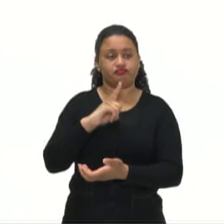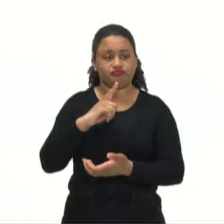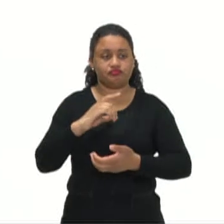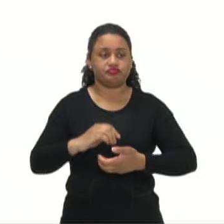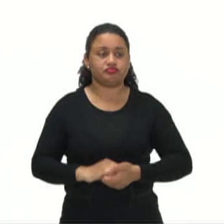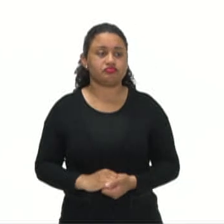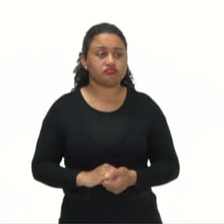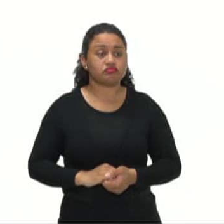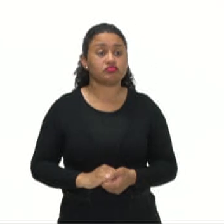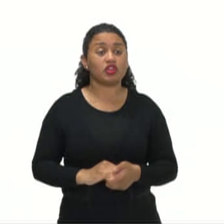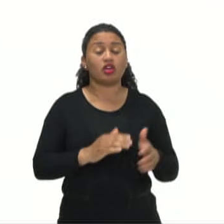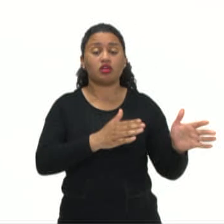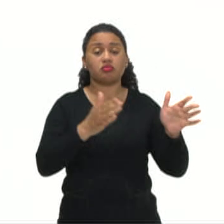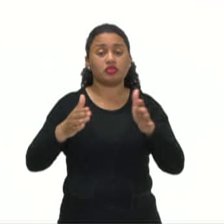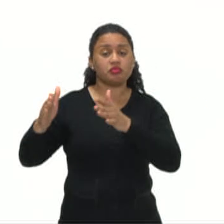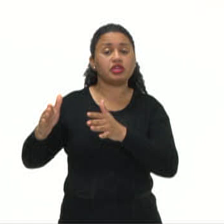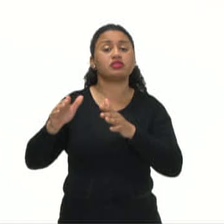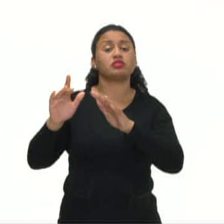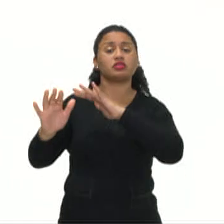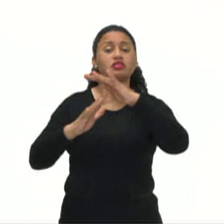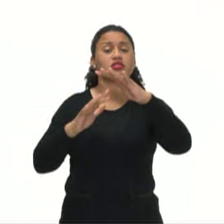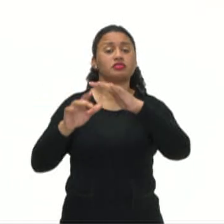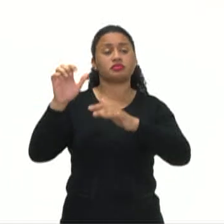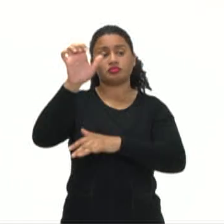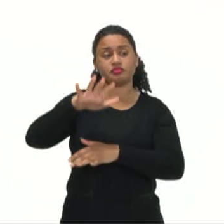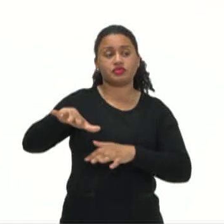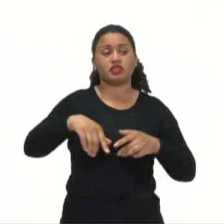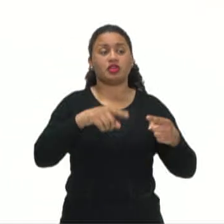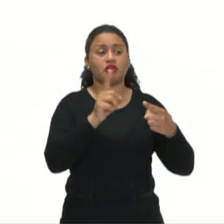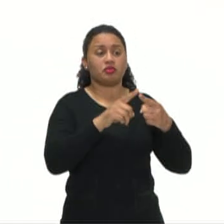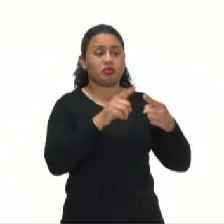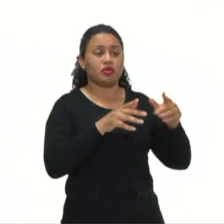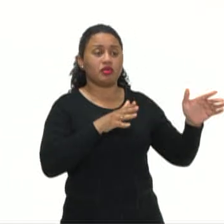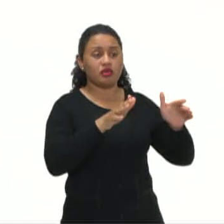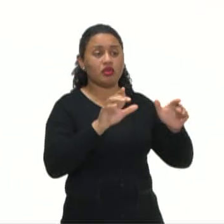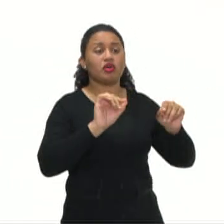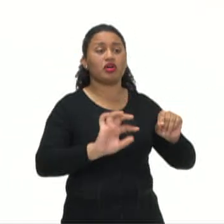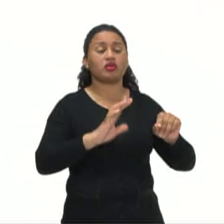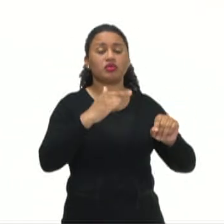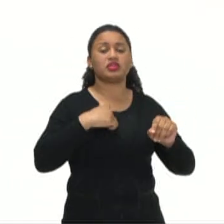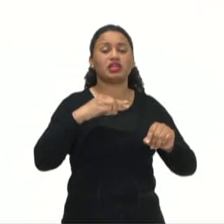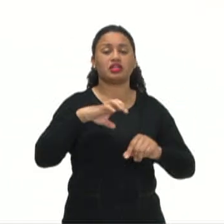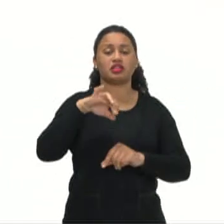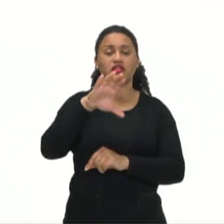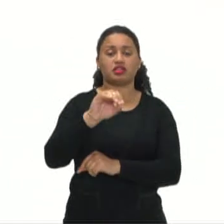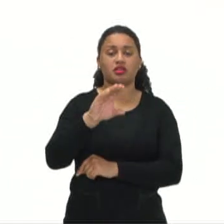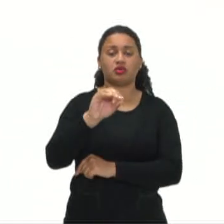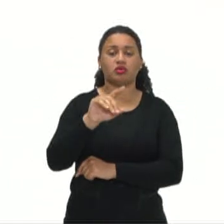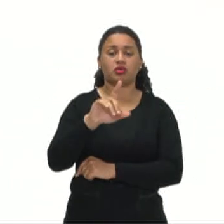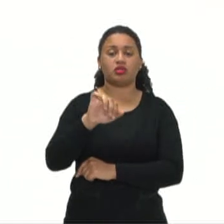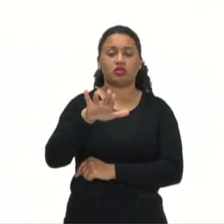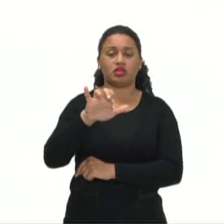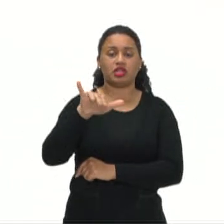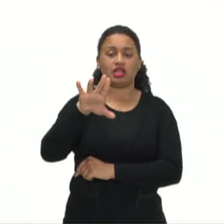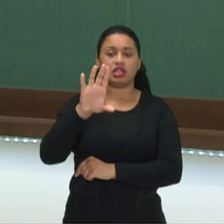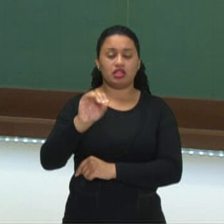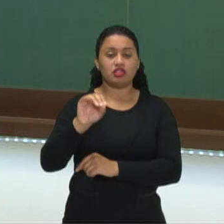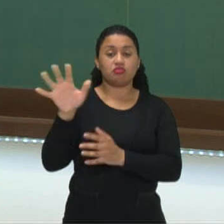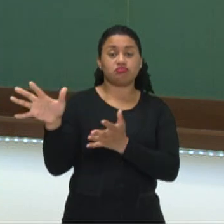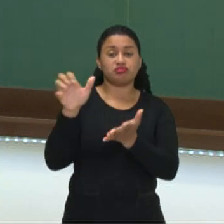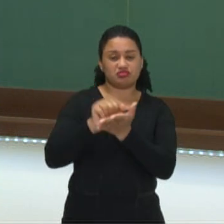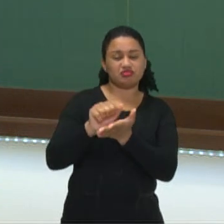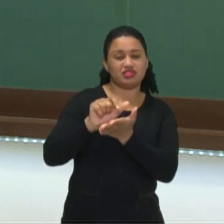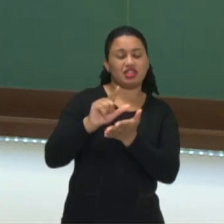Diferentes momentos da migração no continente europeu. O primeiro momento, ele se dá com o neocolonialismo, né? Quando você tinha a